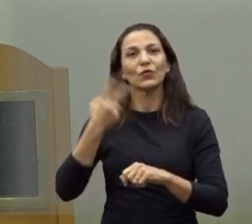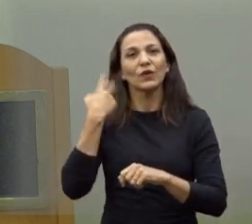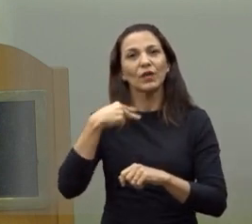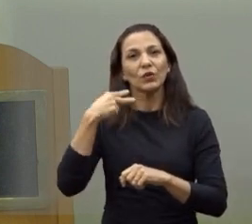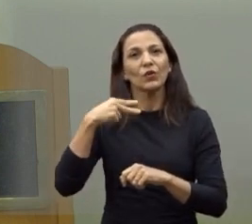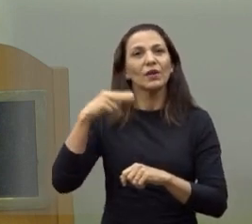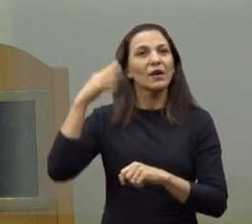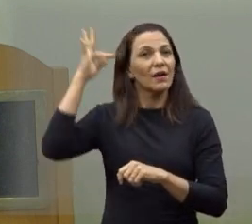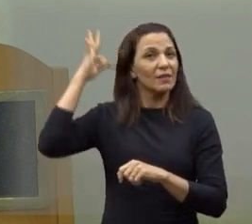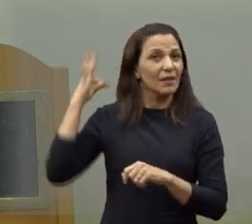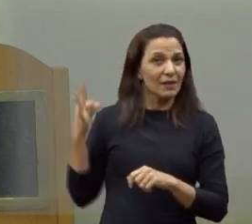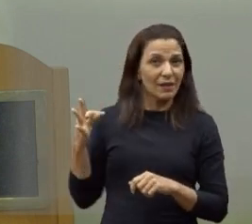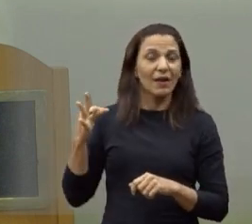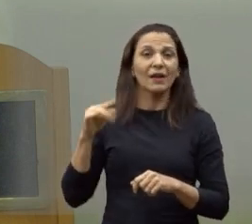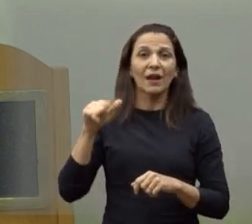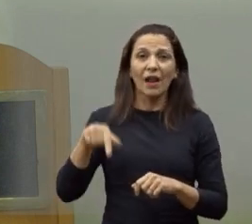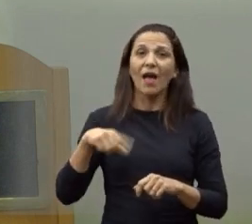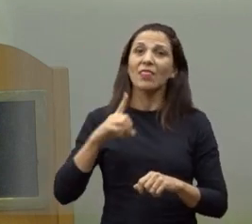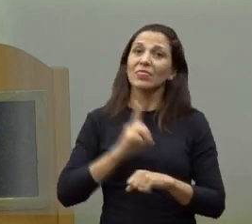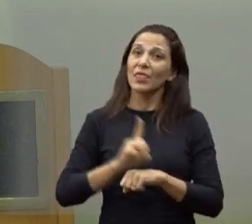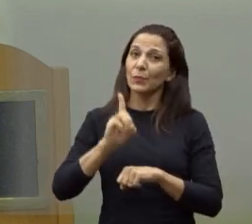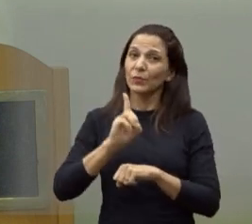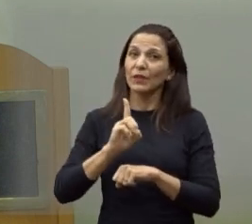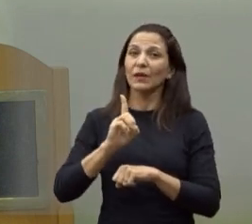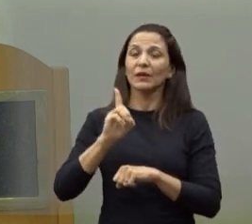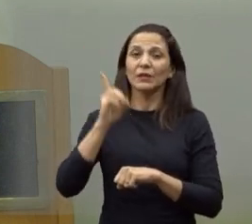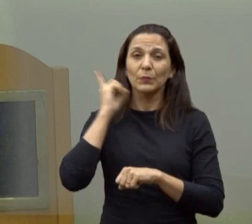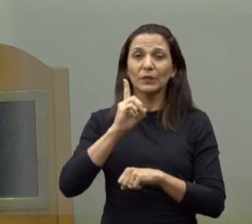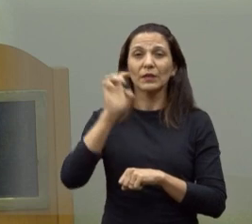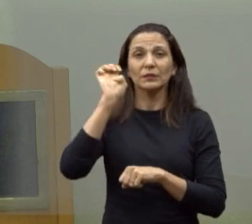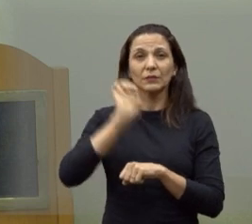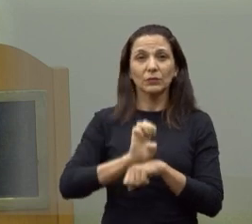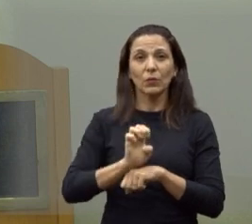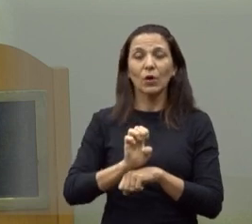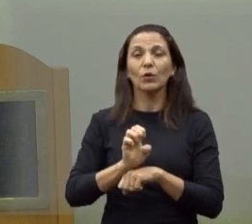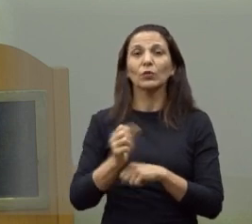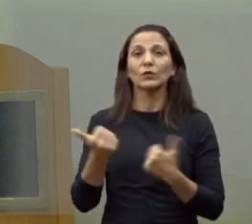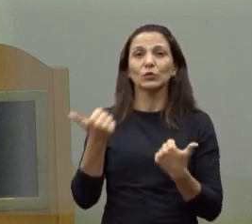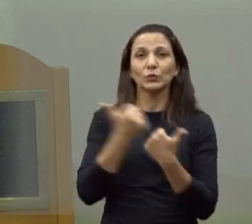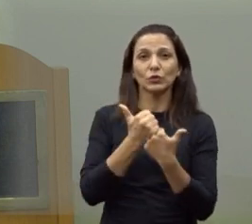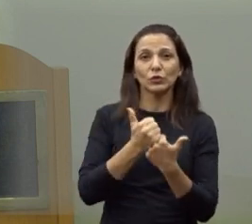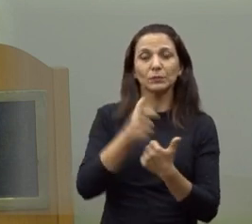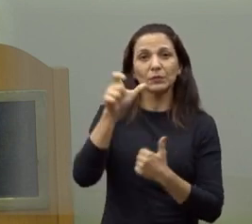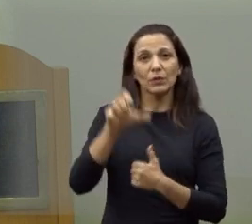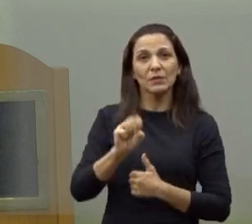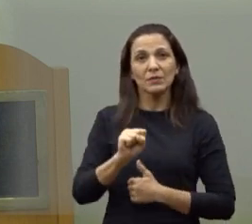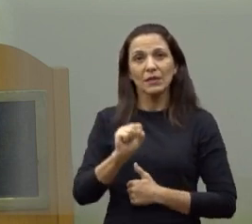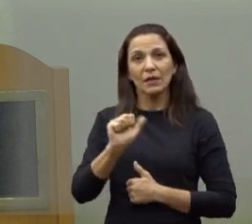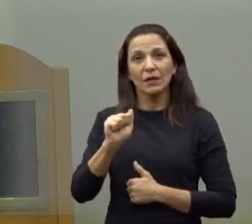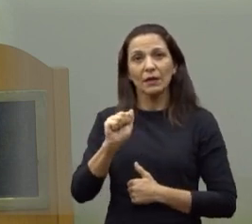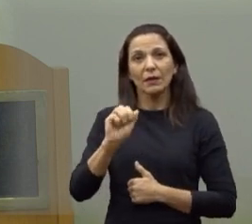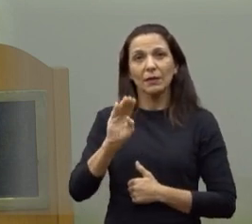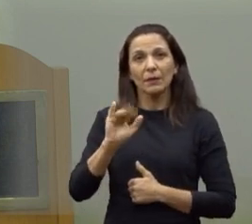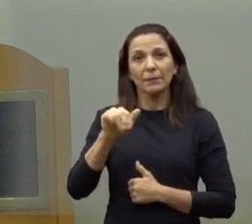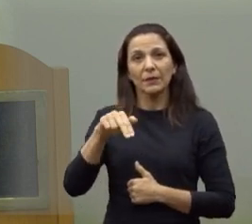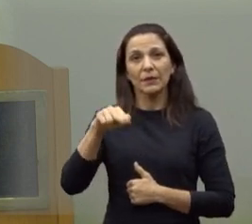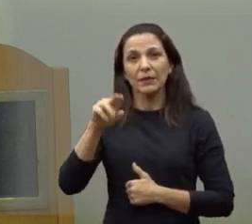mas está vindo o nosso amigo Sabino, que será sempre bem-vindo aqui.